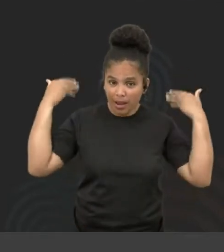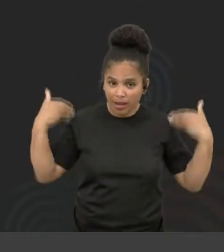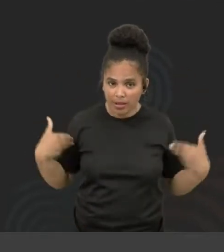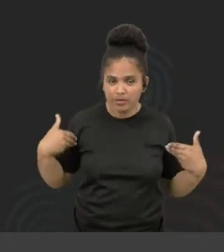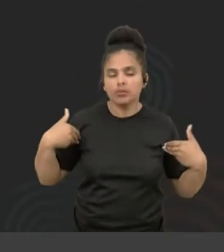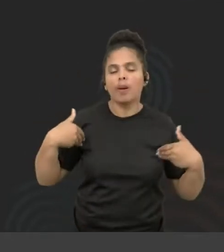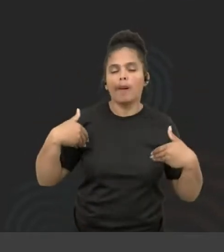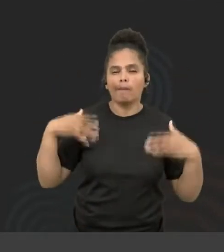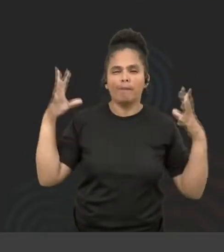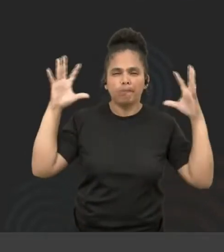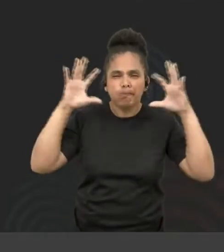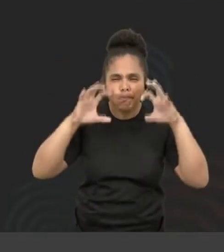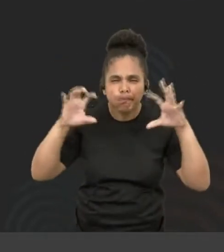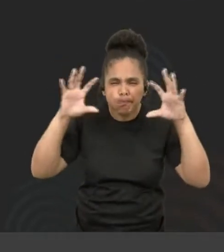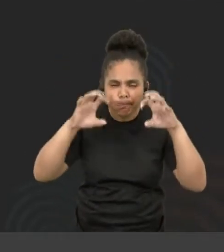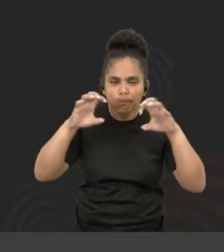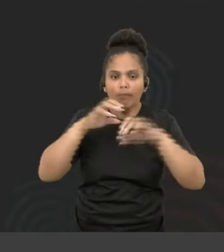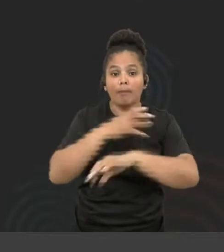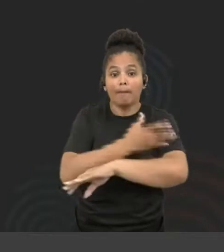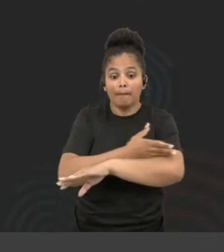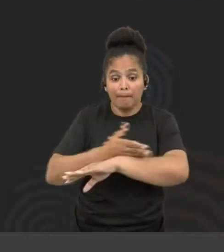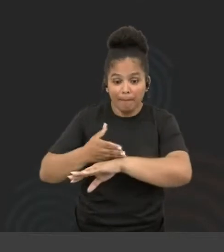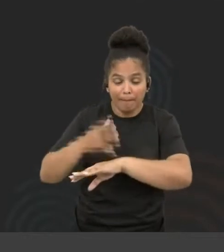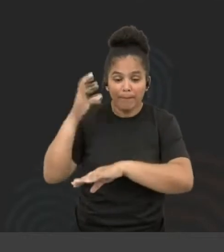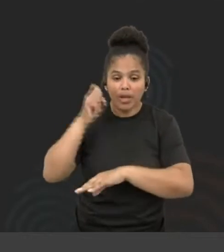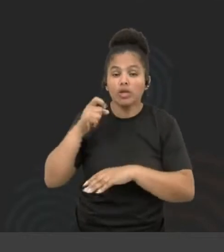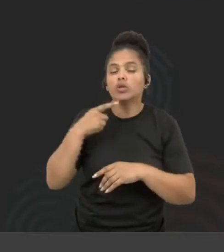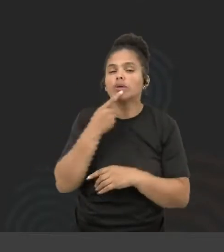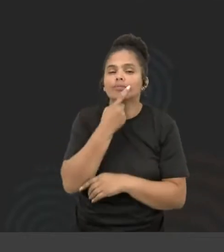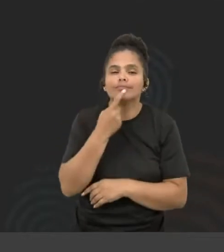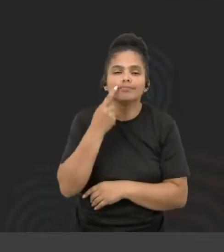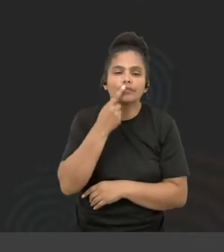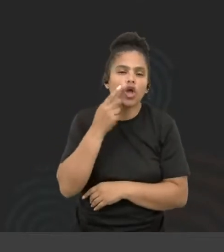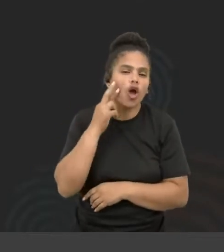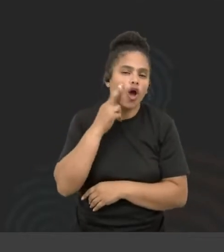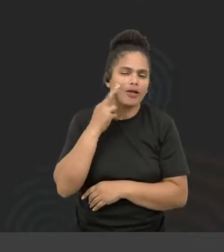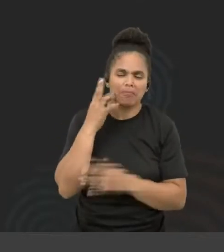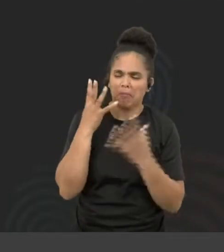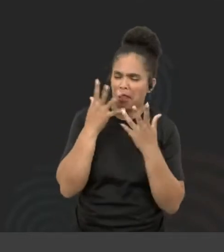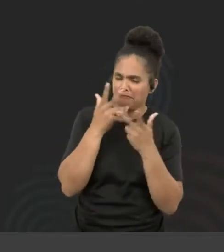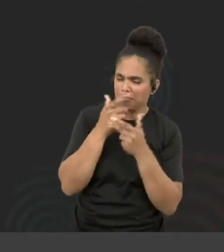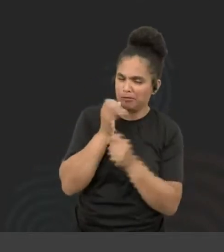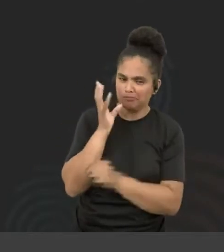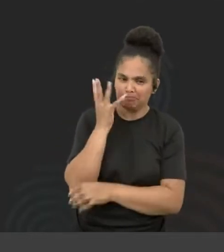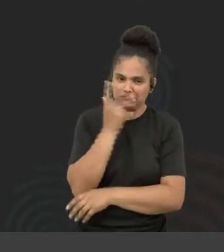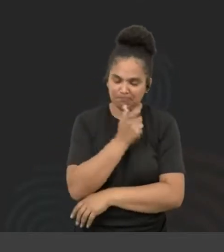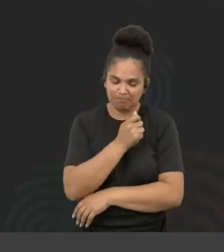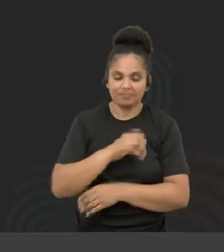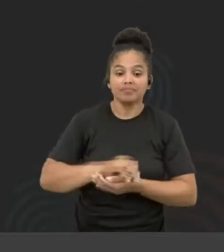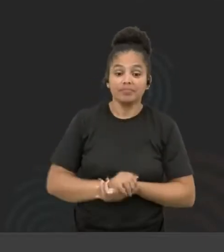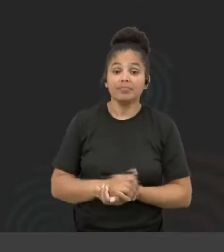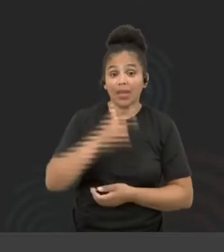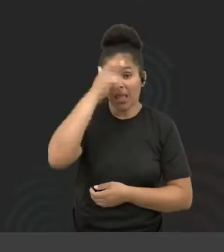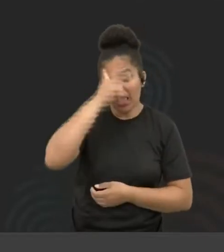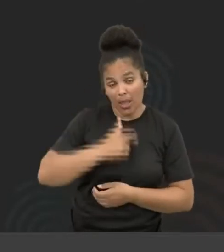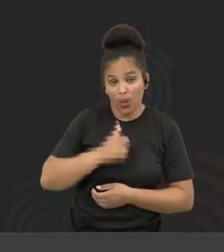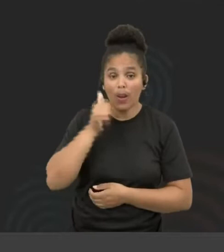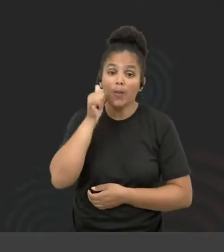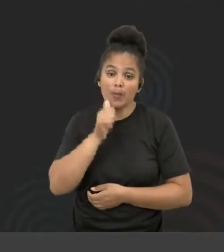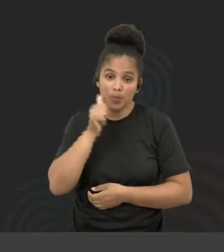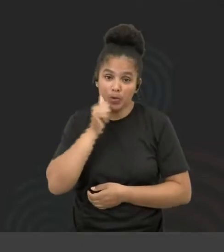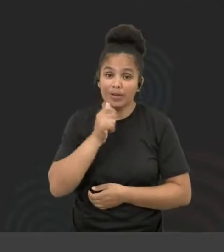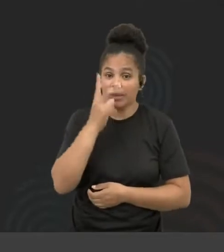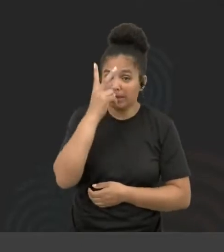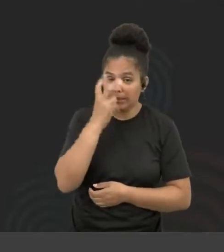fundo branco também desfocado, e esqueci de falar, estou com um batom rosa belíssimo, inclusive. Eu sou uma mulher cega, tenho